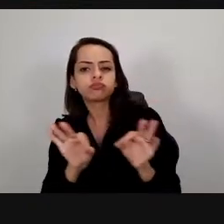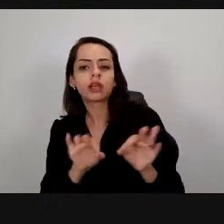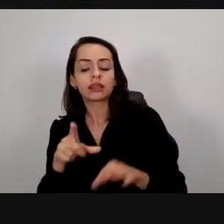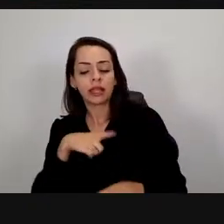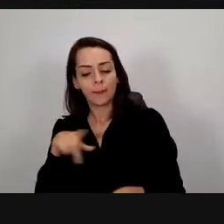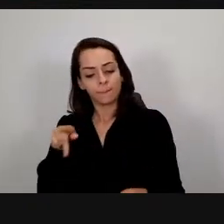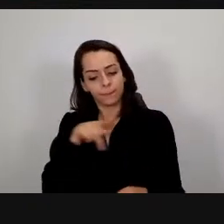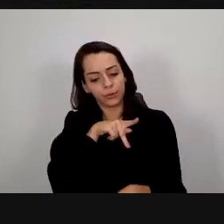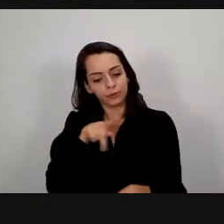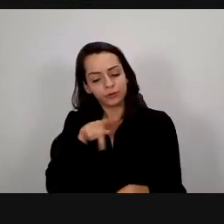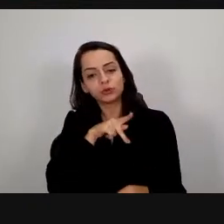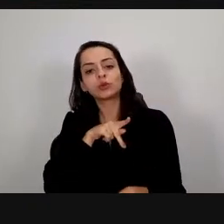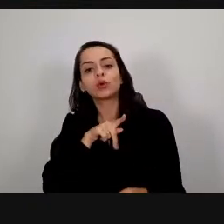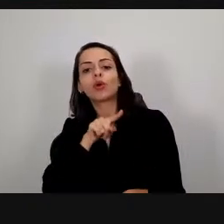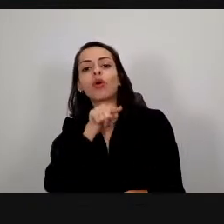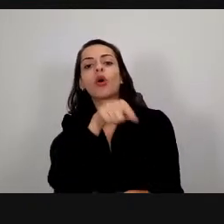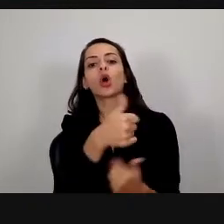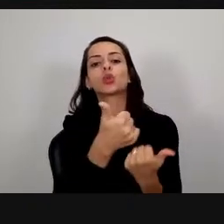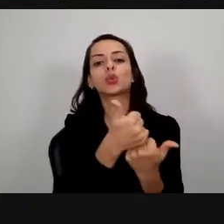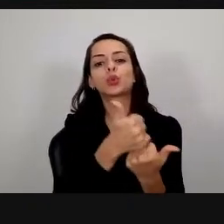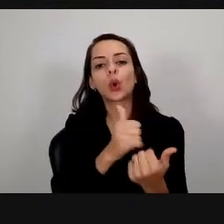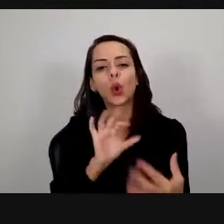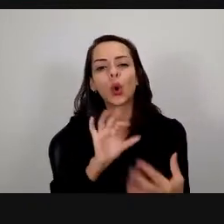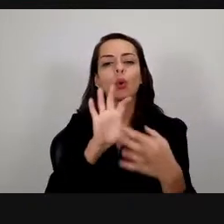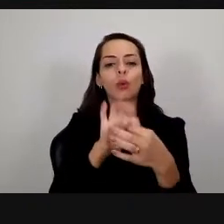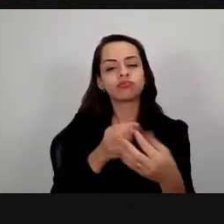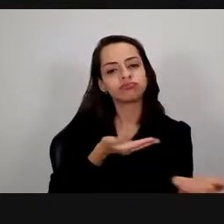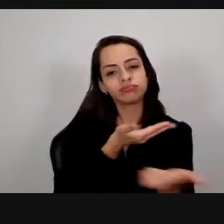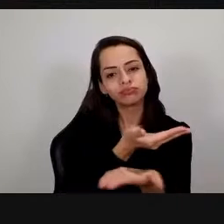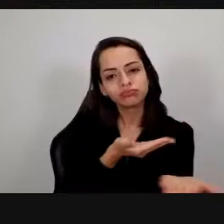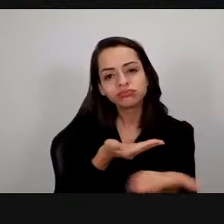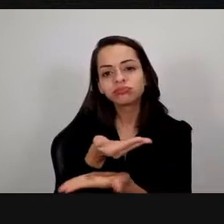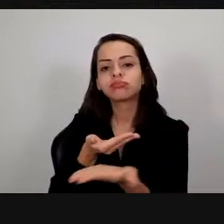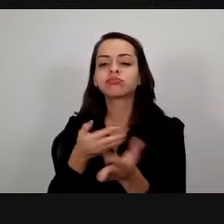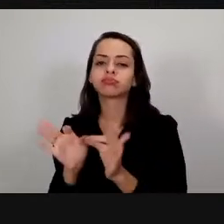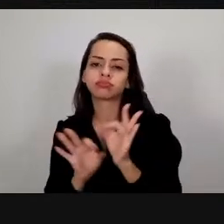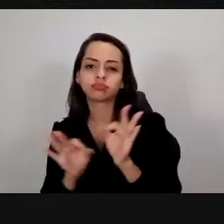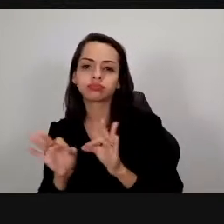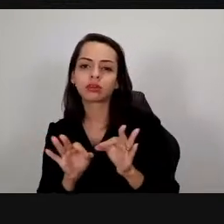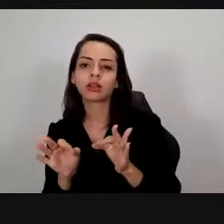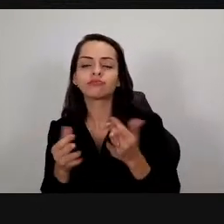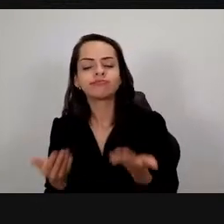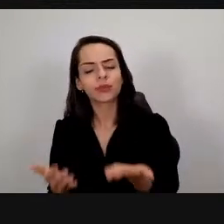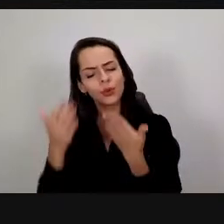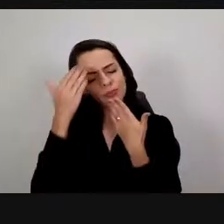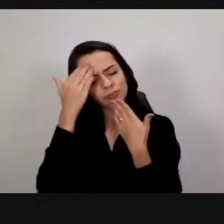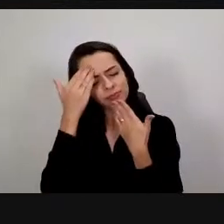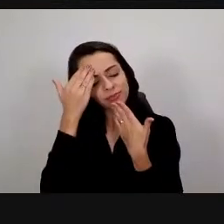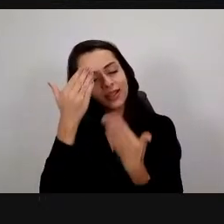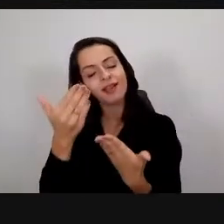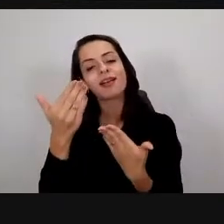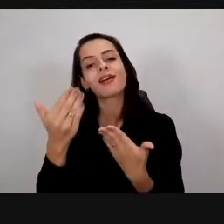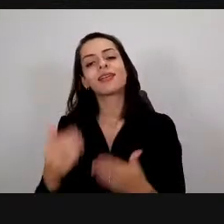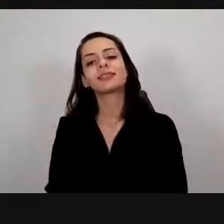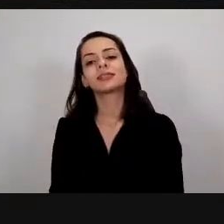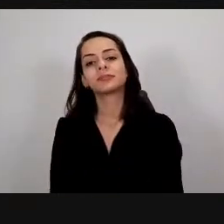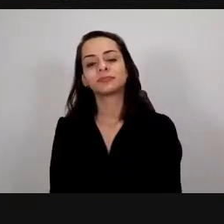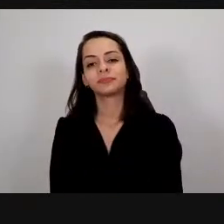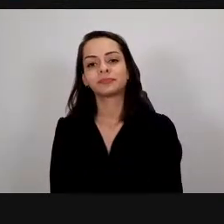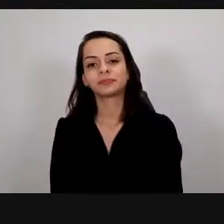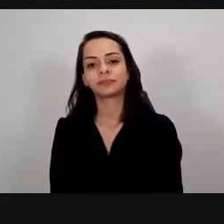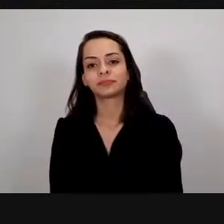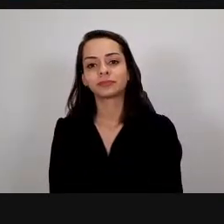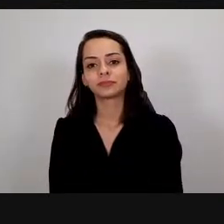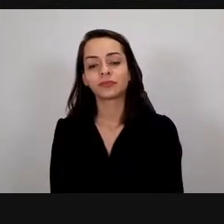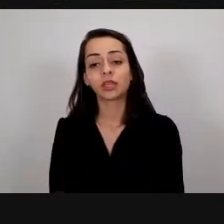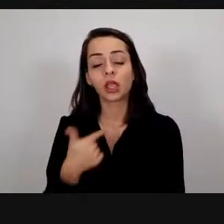e servidores técnicos administrativos do campo de cada campus então muito obrigada eu só vou registrar aqui que eu vi mais duas